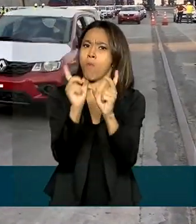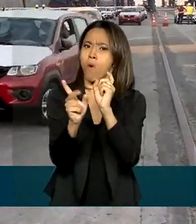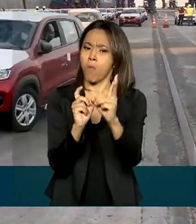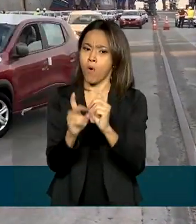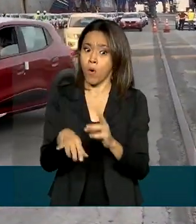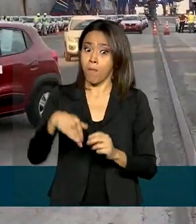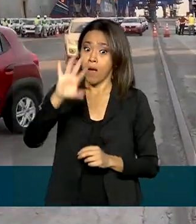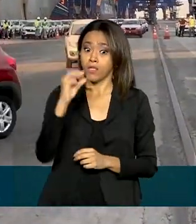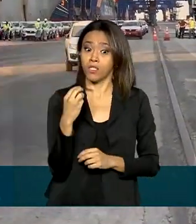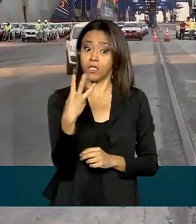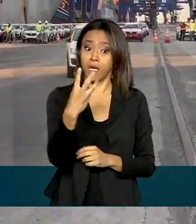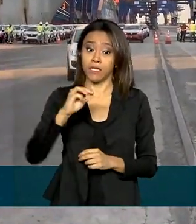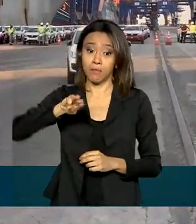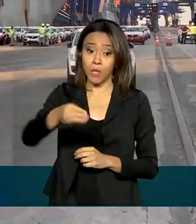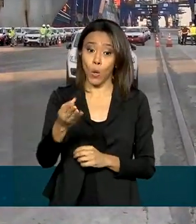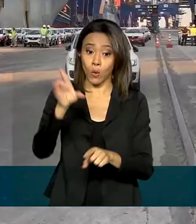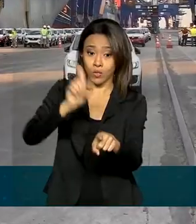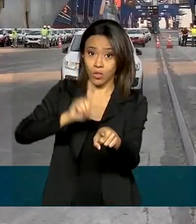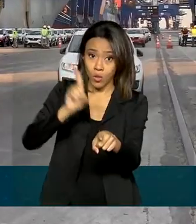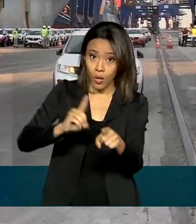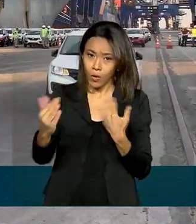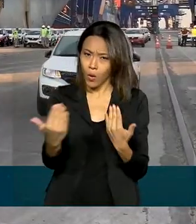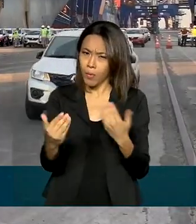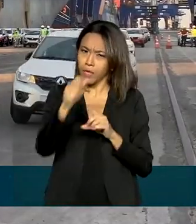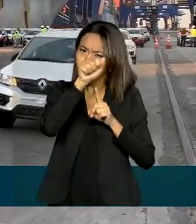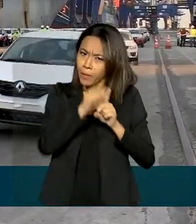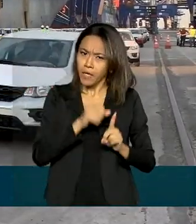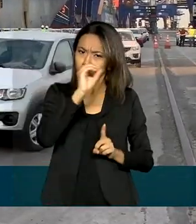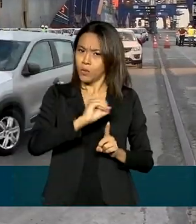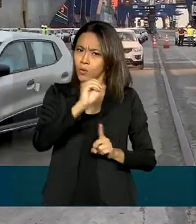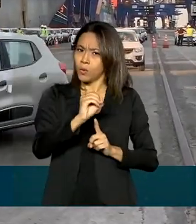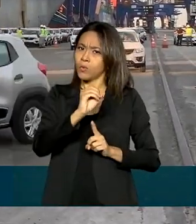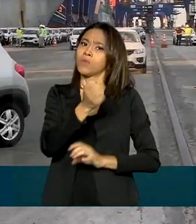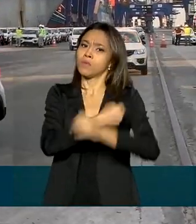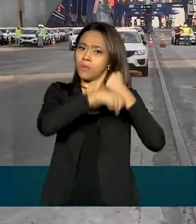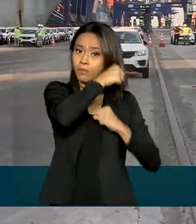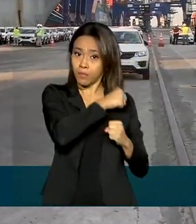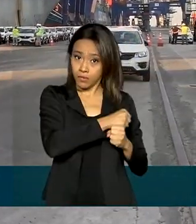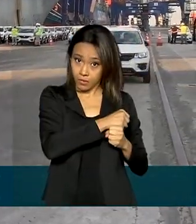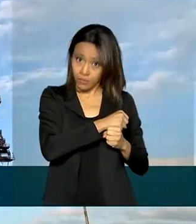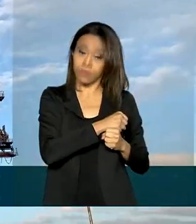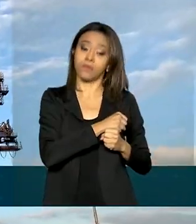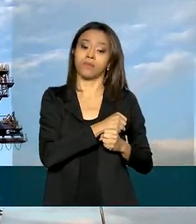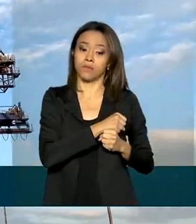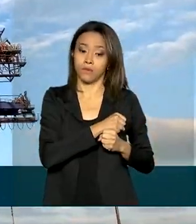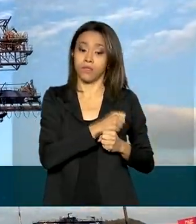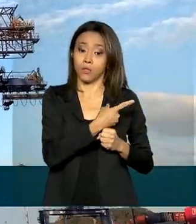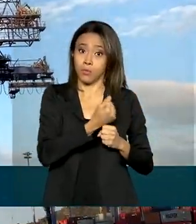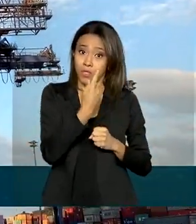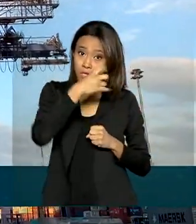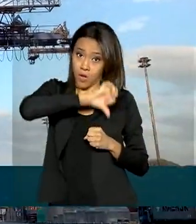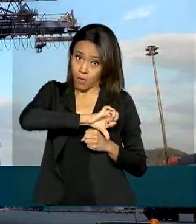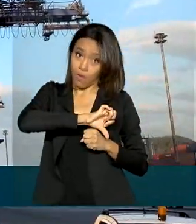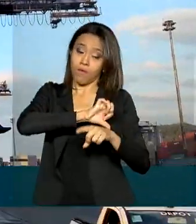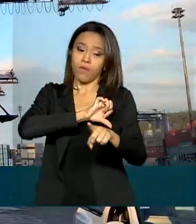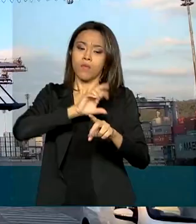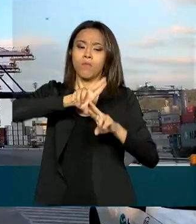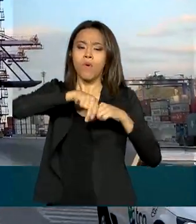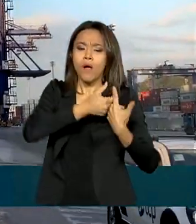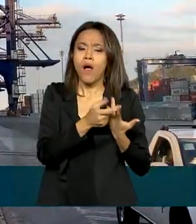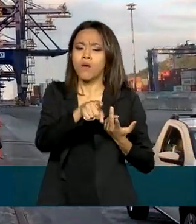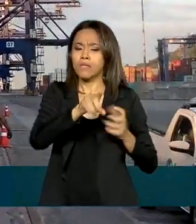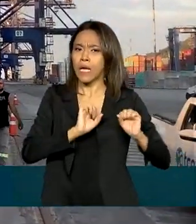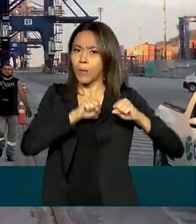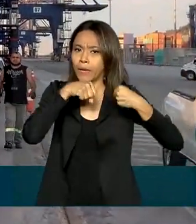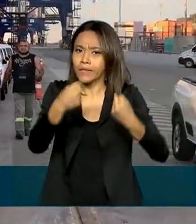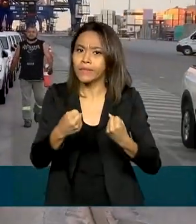3 milhões de dólares na comparação com outubro de 2019, influenciada principalmente pela recuperação da economia da